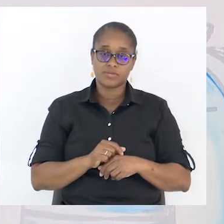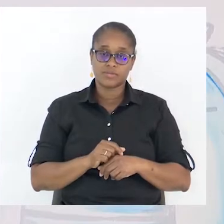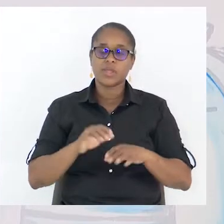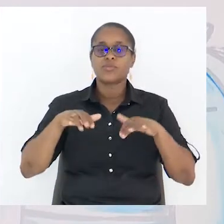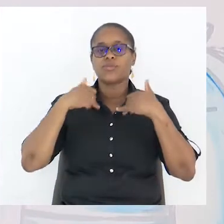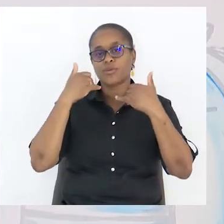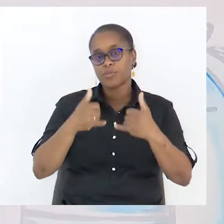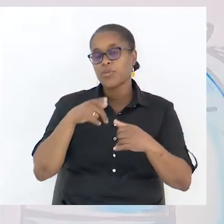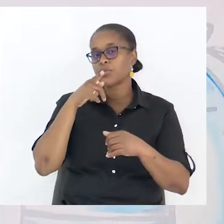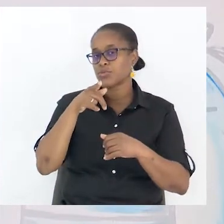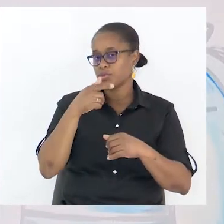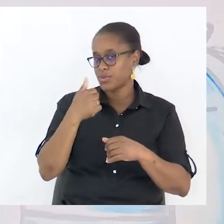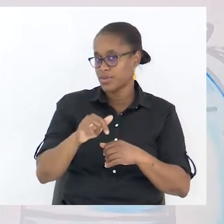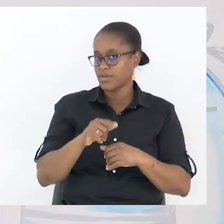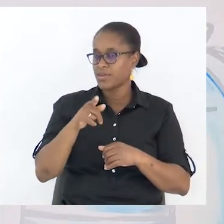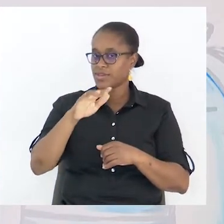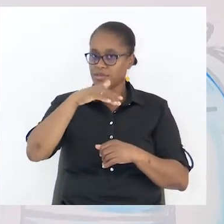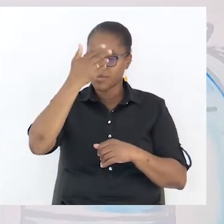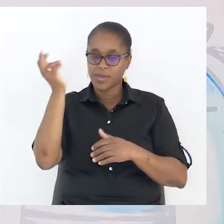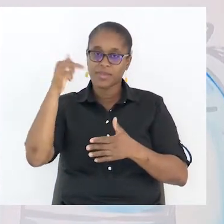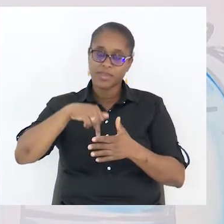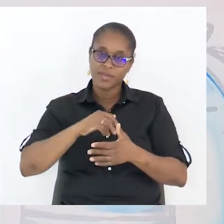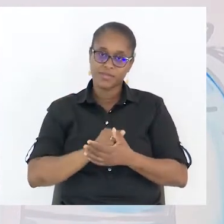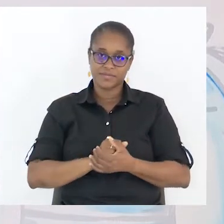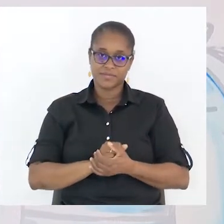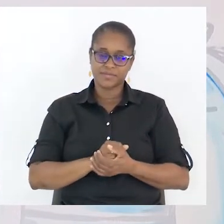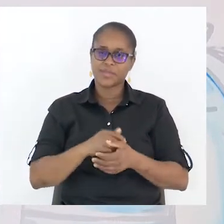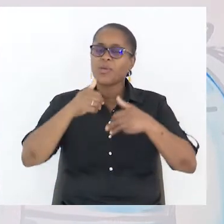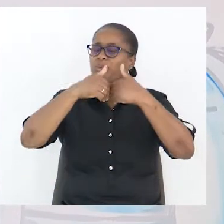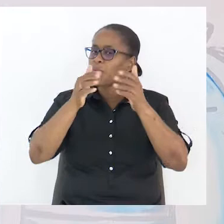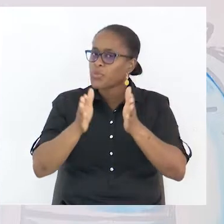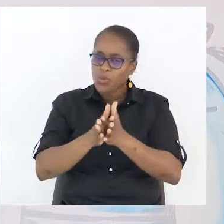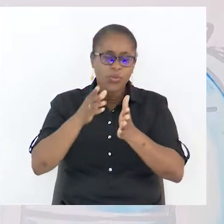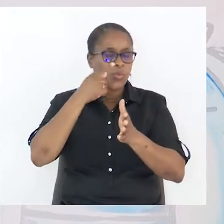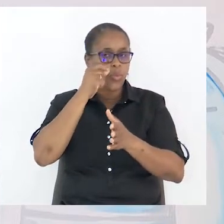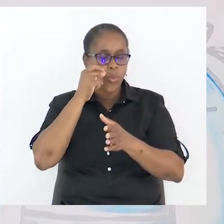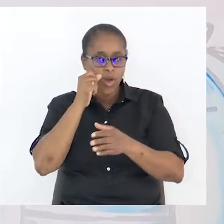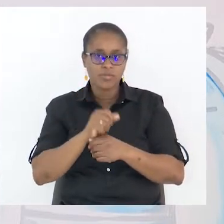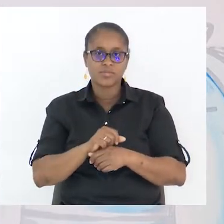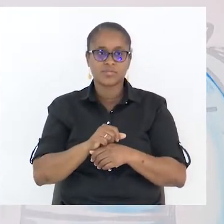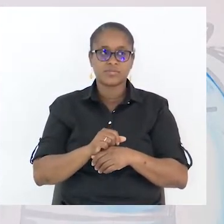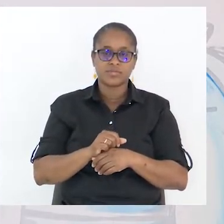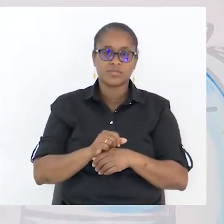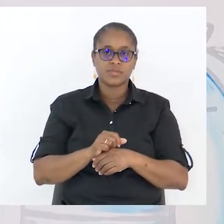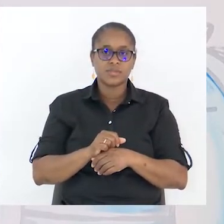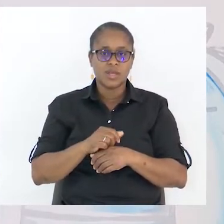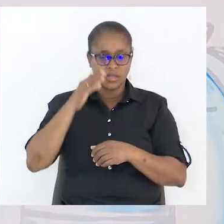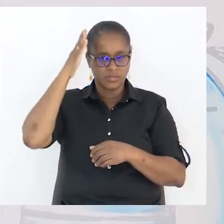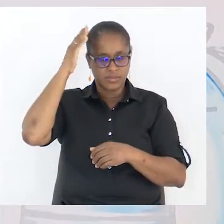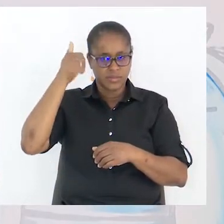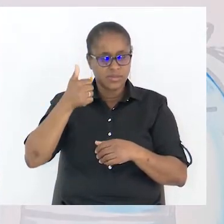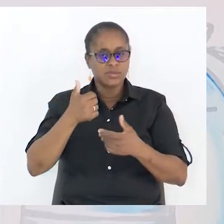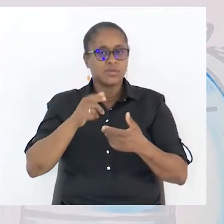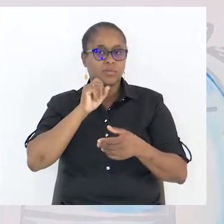Todos os homens são intelectuais. Pode-se dizer. Esta é a forma, é a